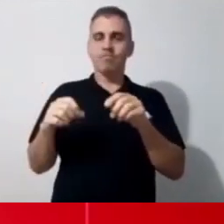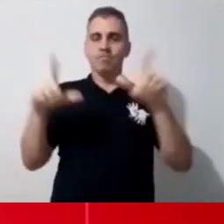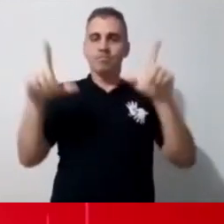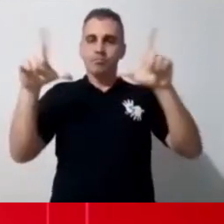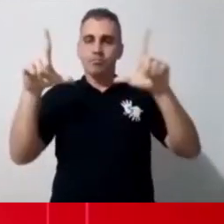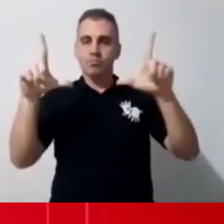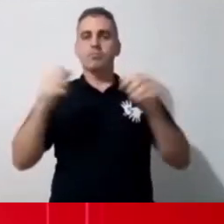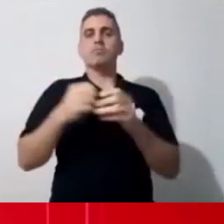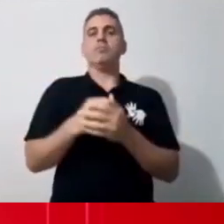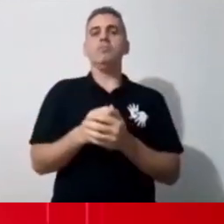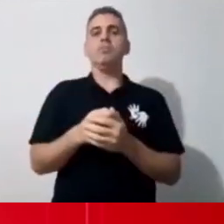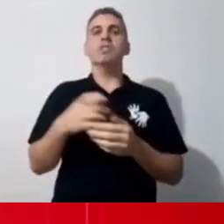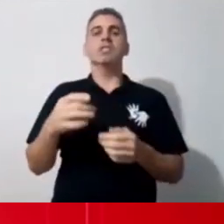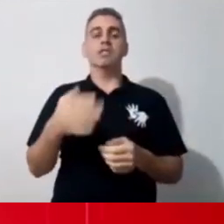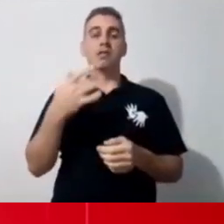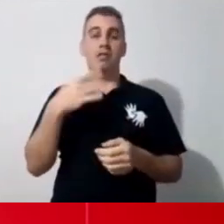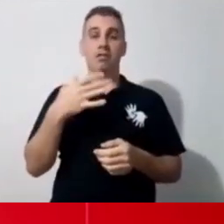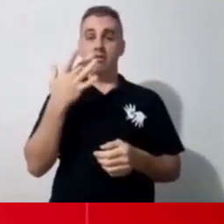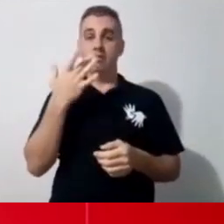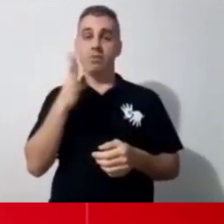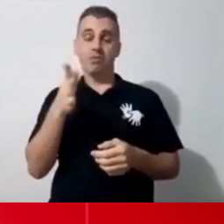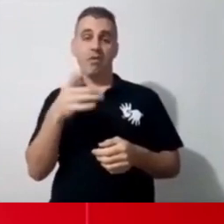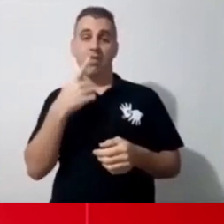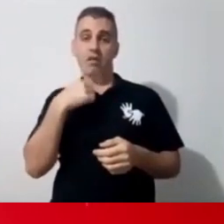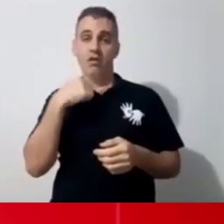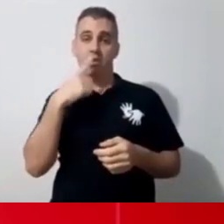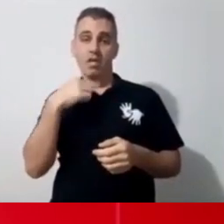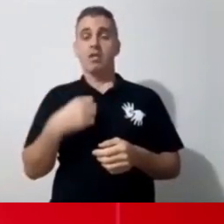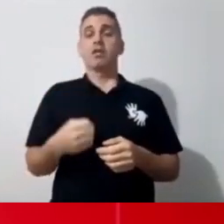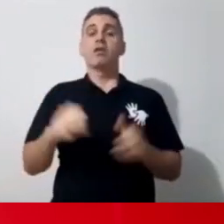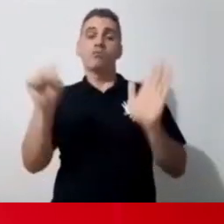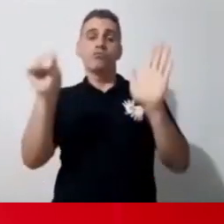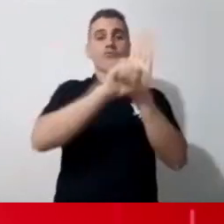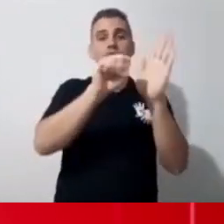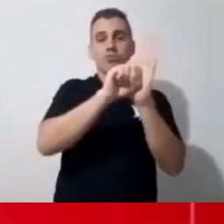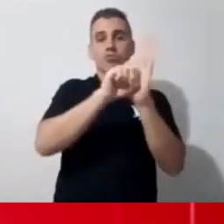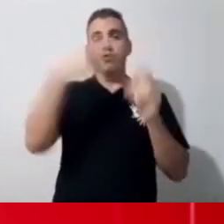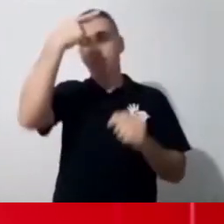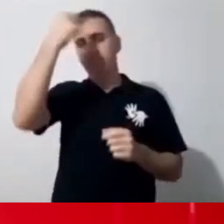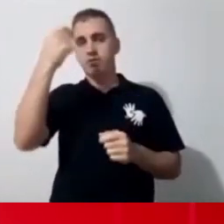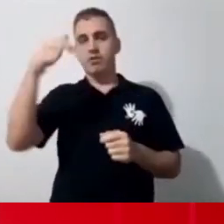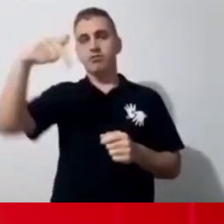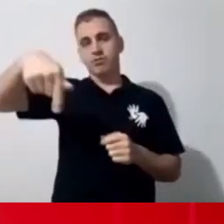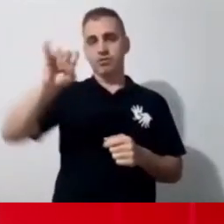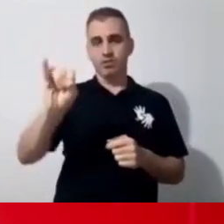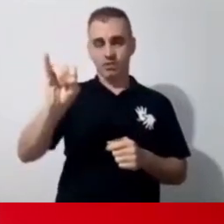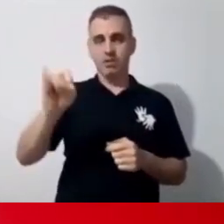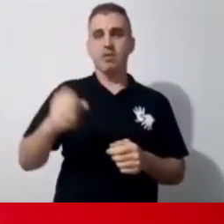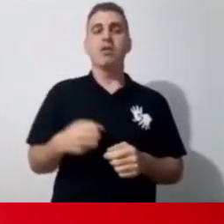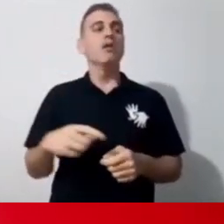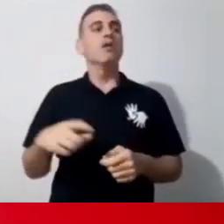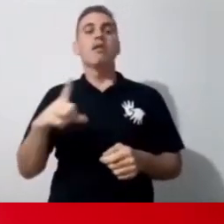Eu tenho 41 anos, tenho 18 anos em experiência com a área da educação,